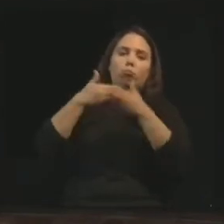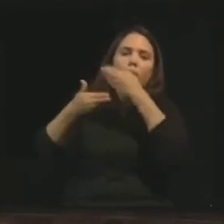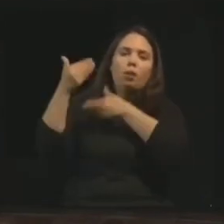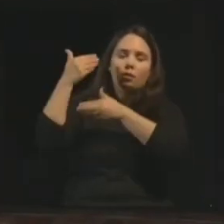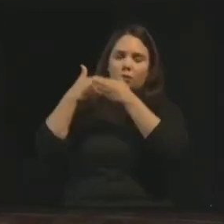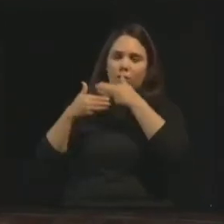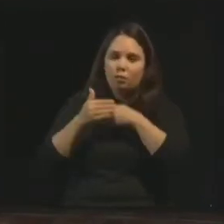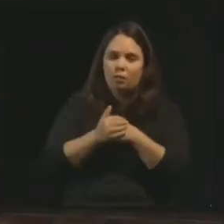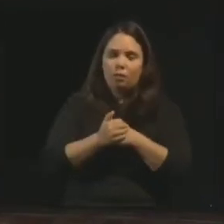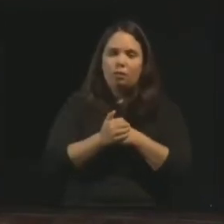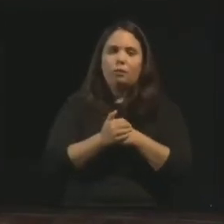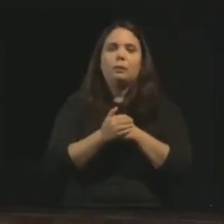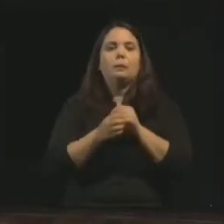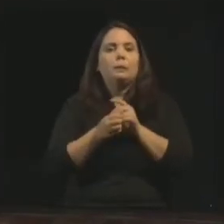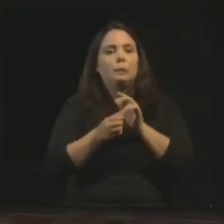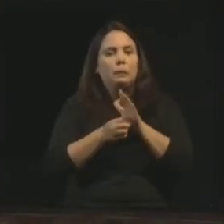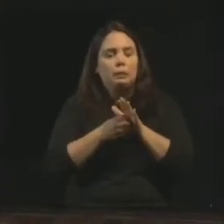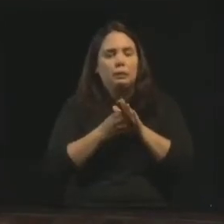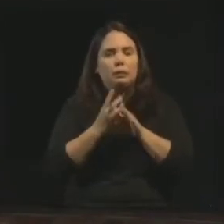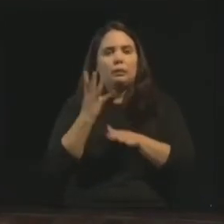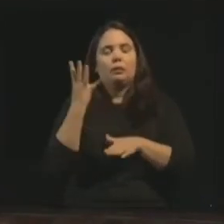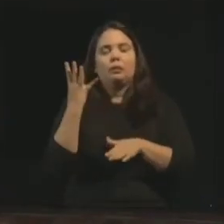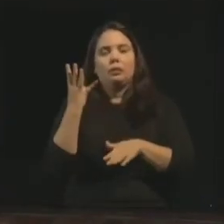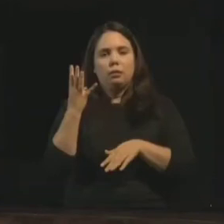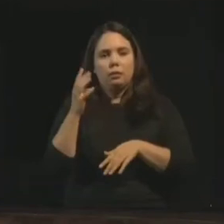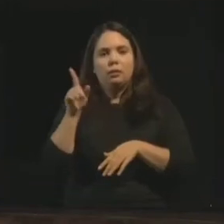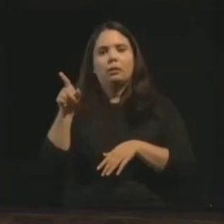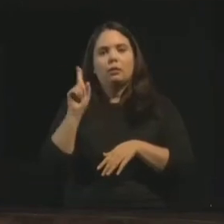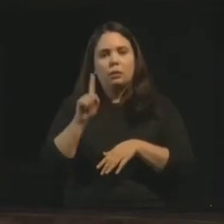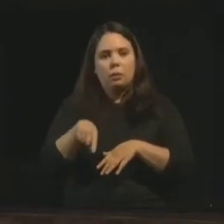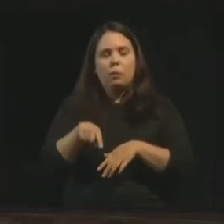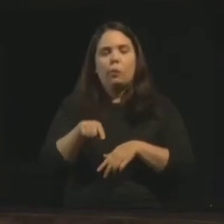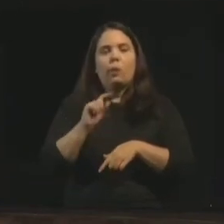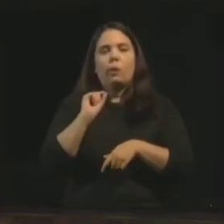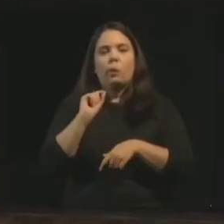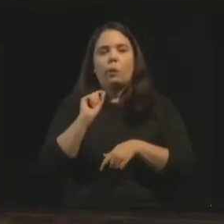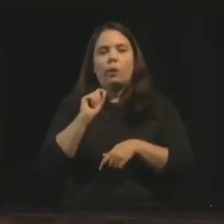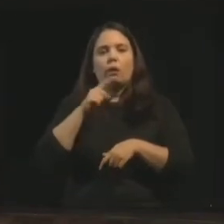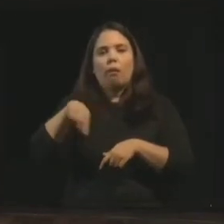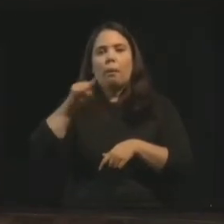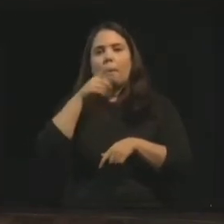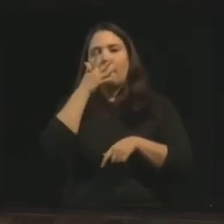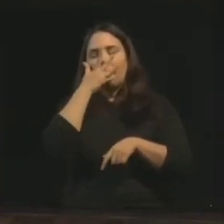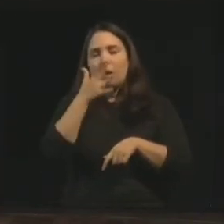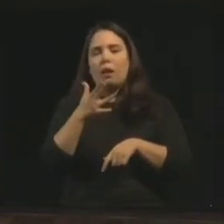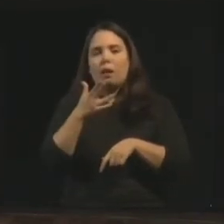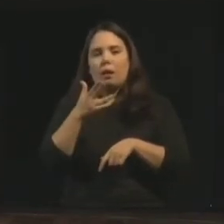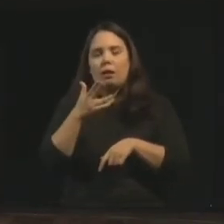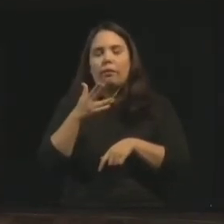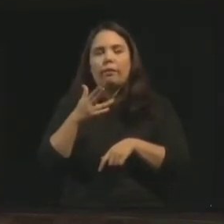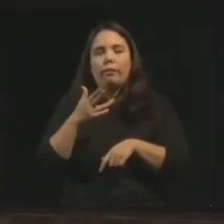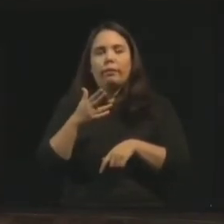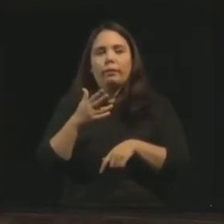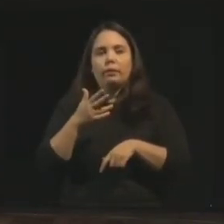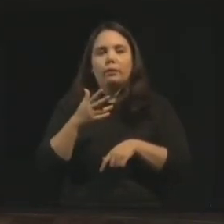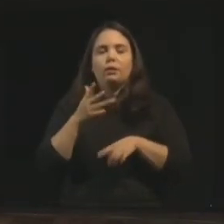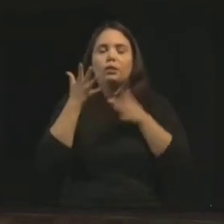quantas vezes ali eram práticas de prestigiação, prestigiação, prestigiação,